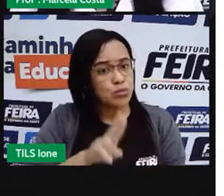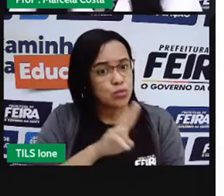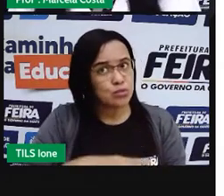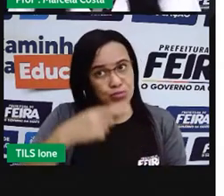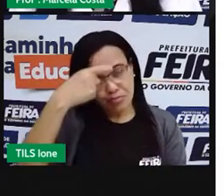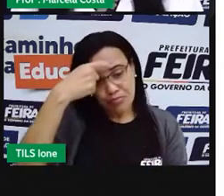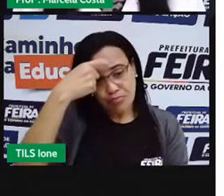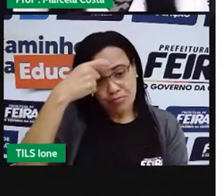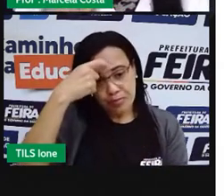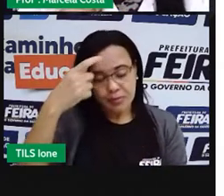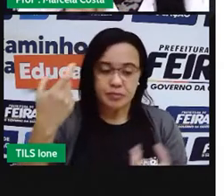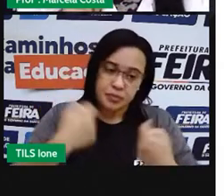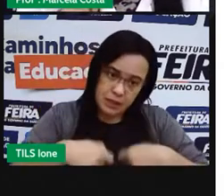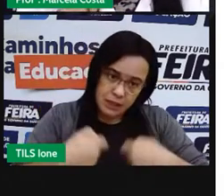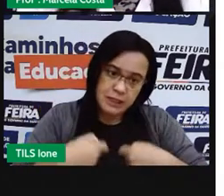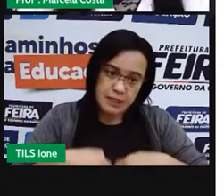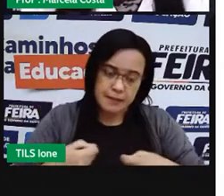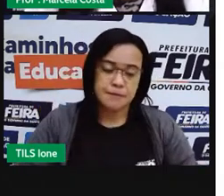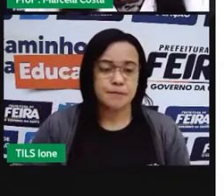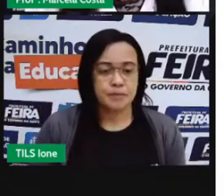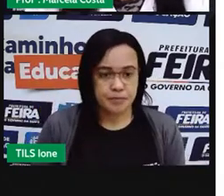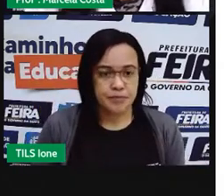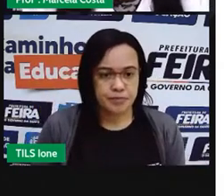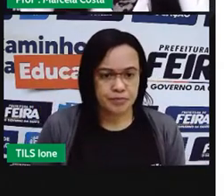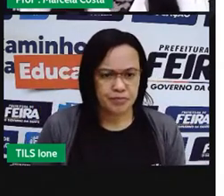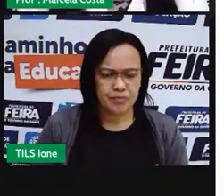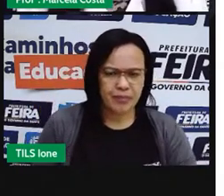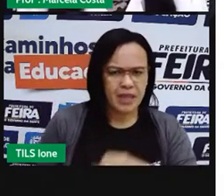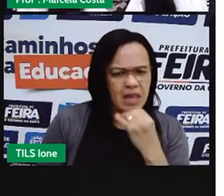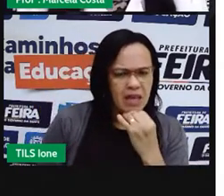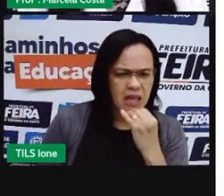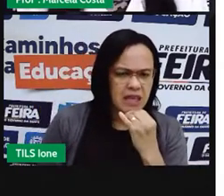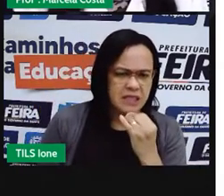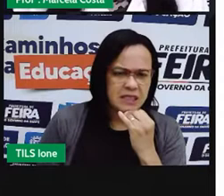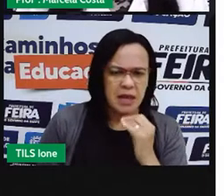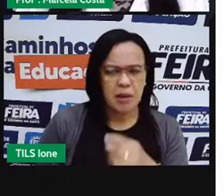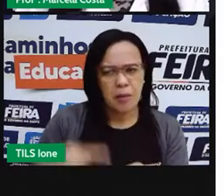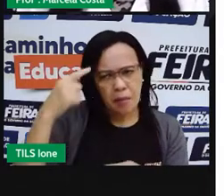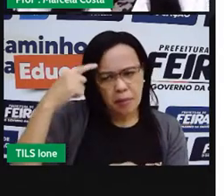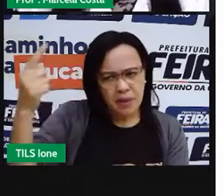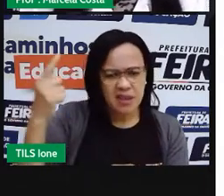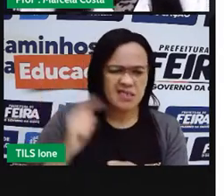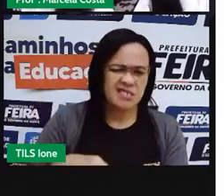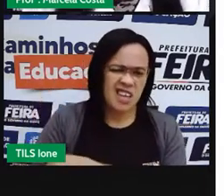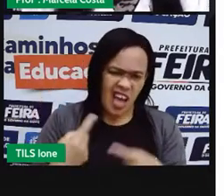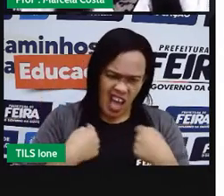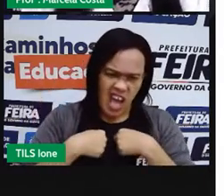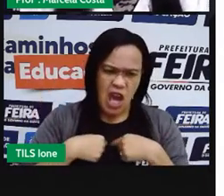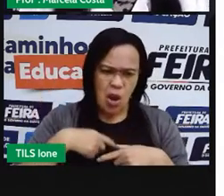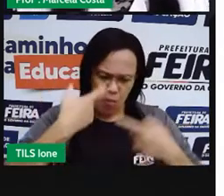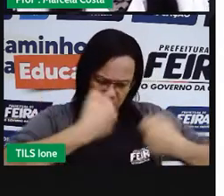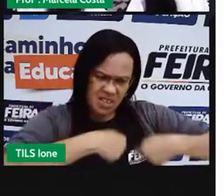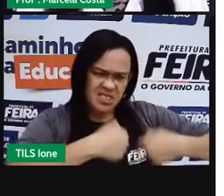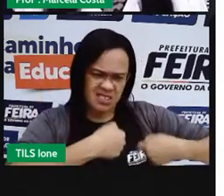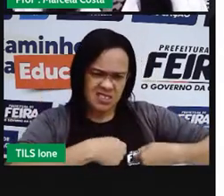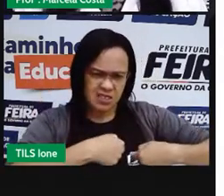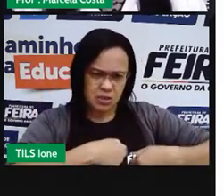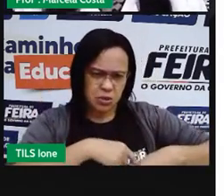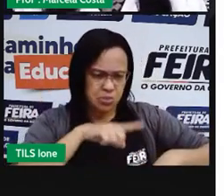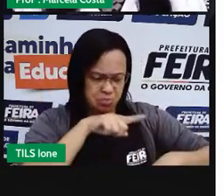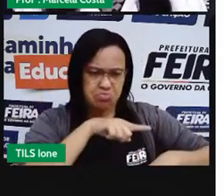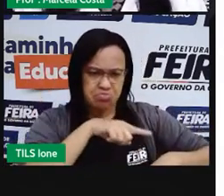Pensando assim, será que eu preciso daquilo? Será que essa quantidade é